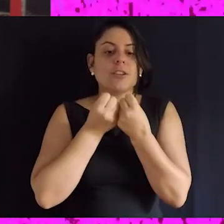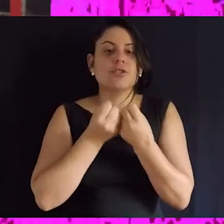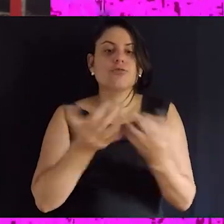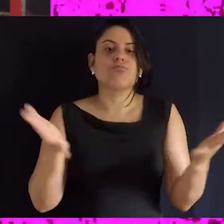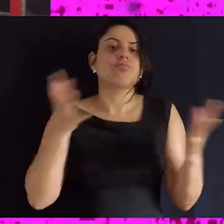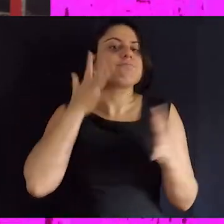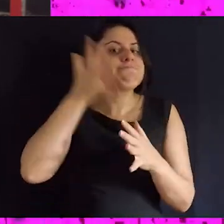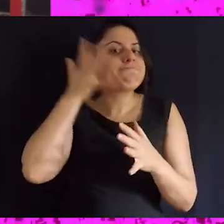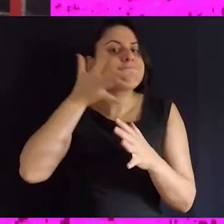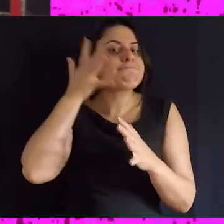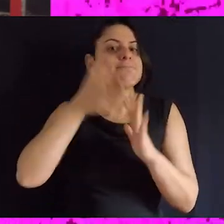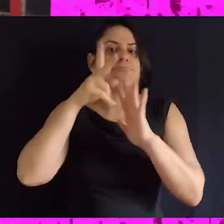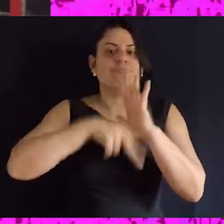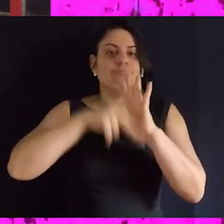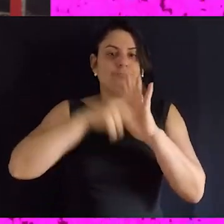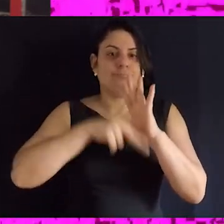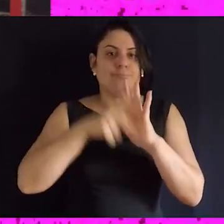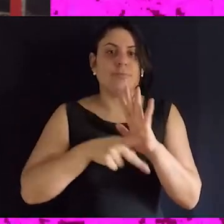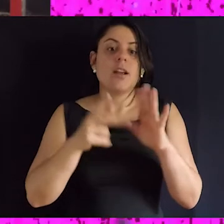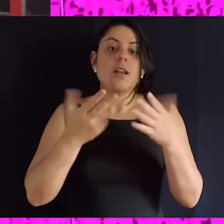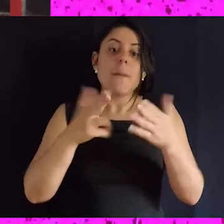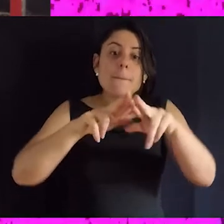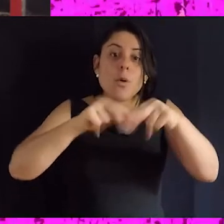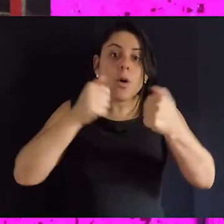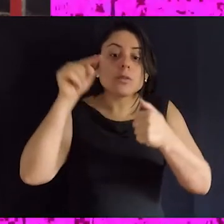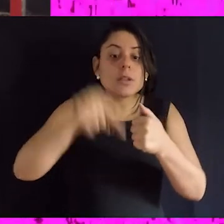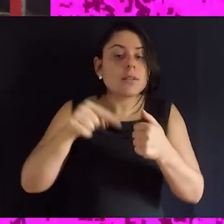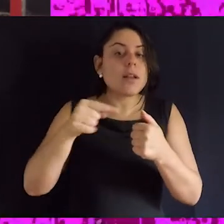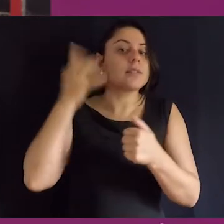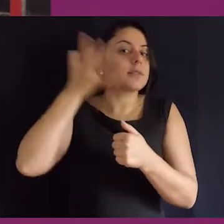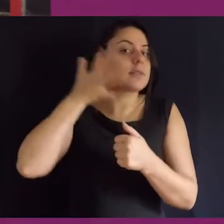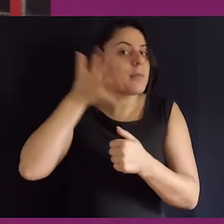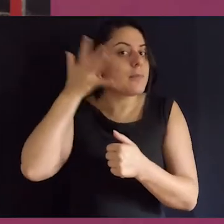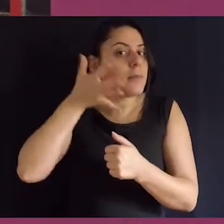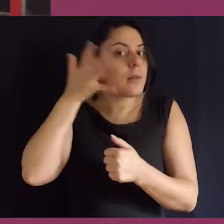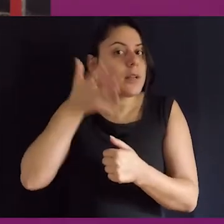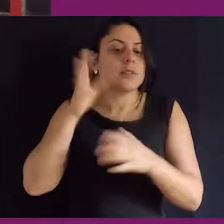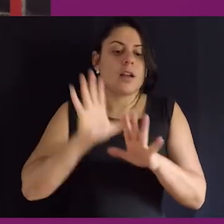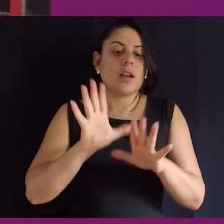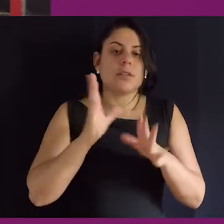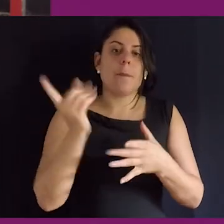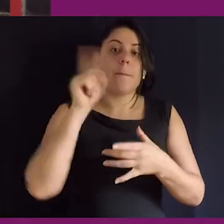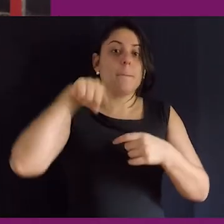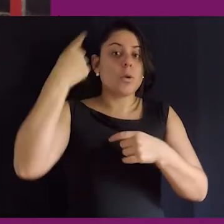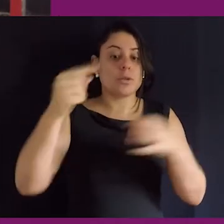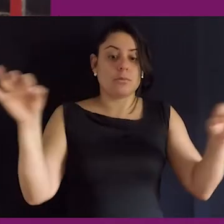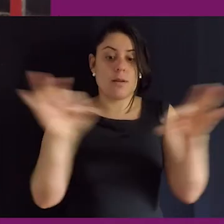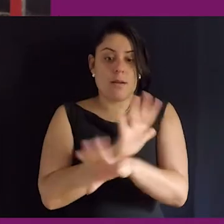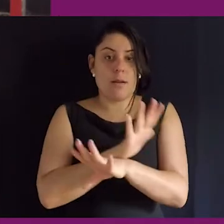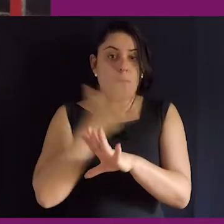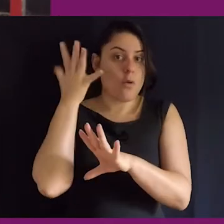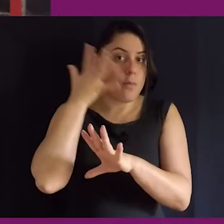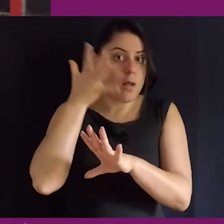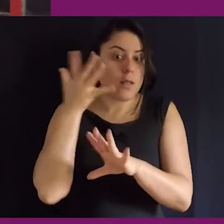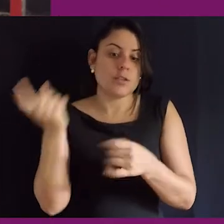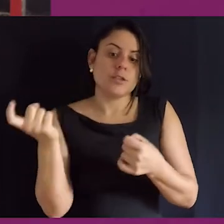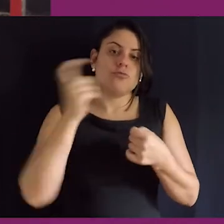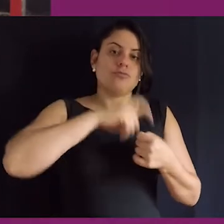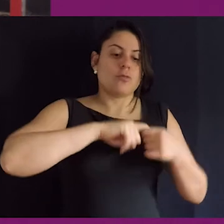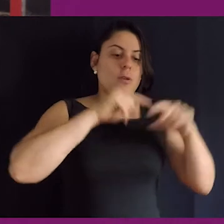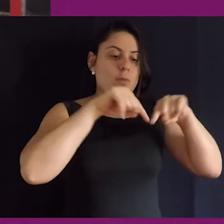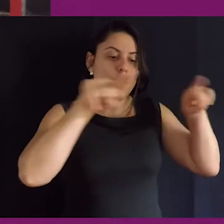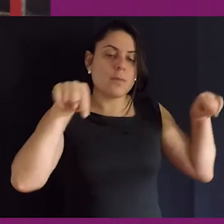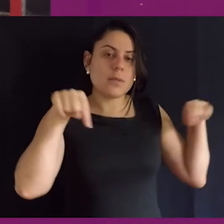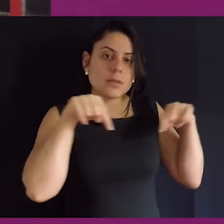onde a gente fala sobre o projeto para todo mundo, independente de quem esteja ouvindo, e a partir, né, desse diálogo que gente tem, a gente